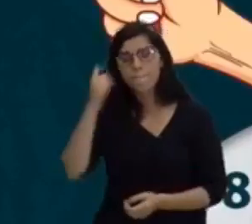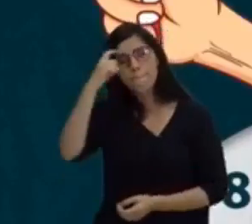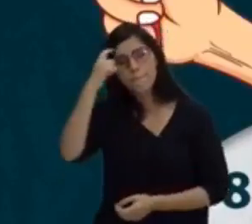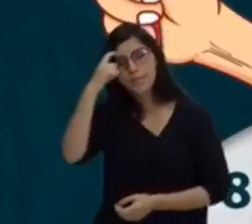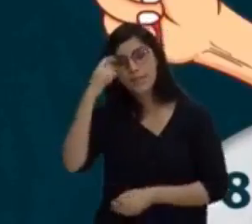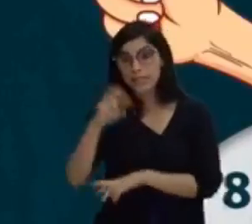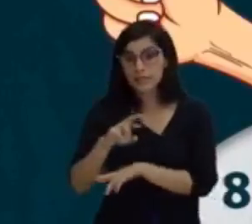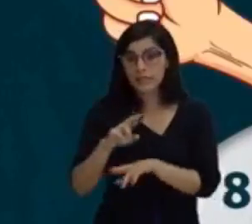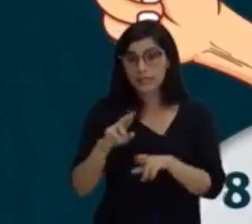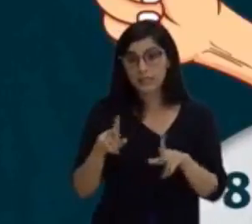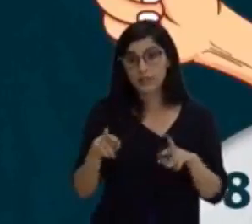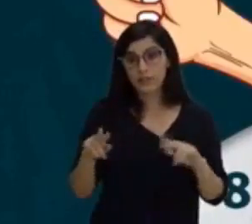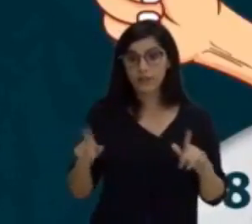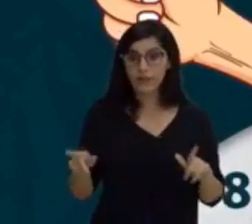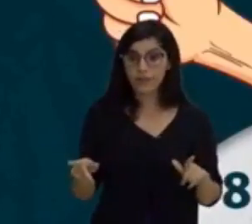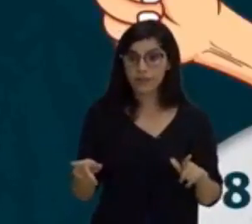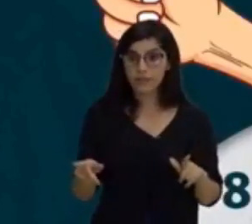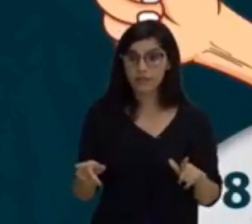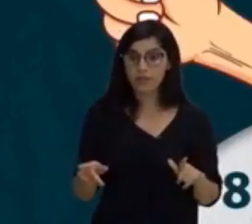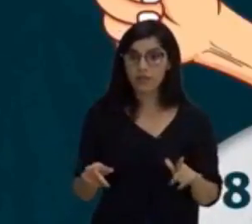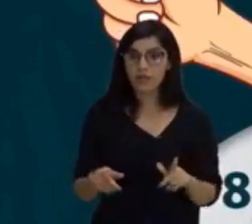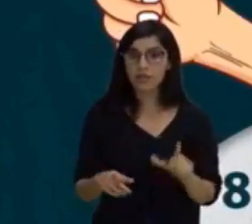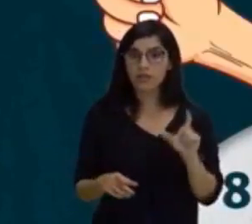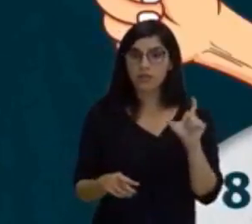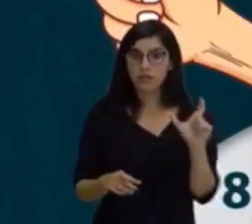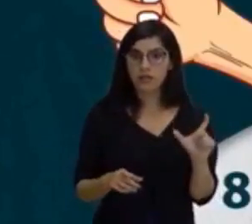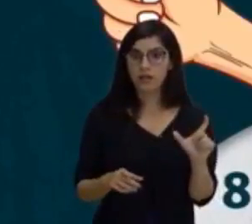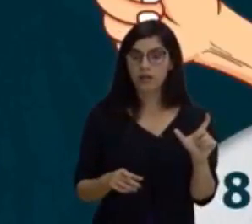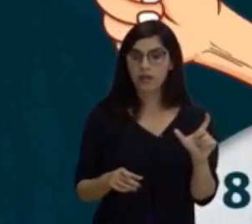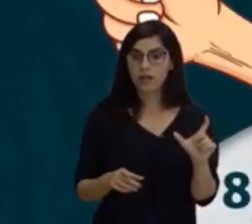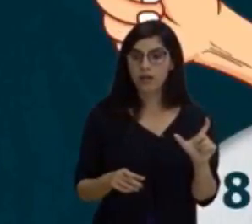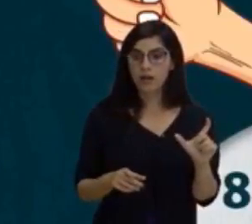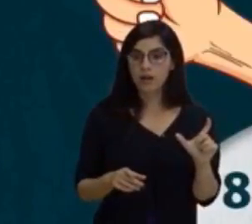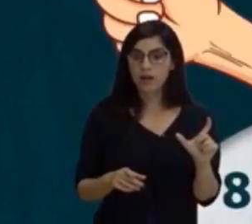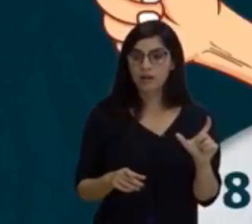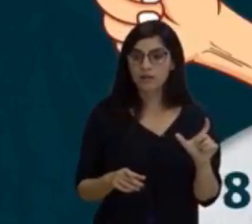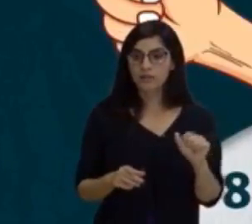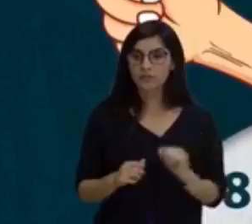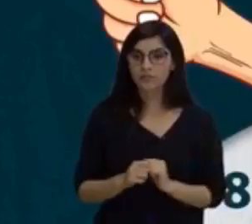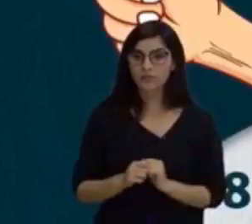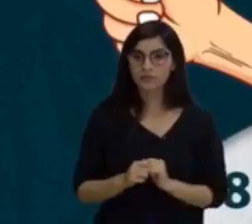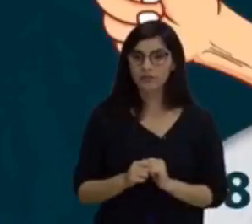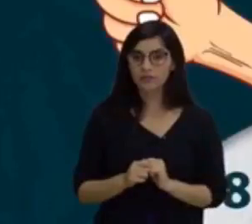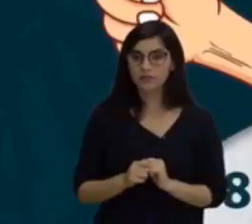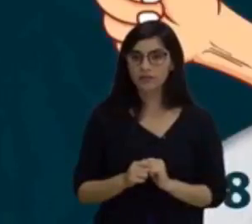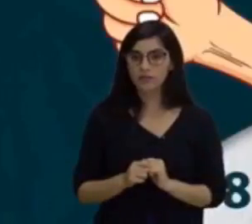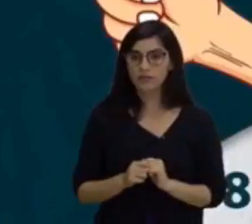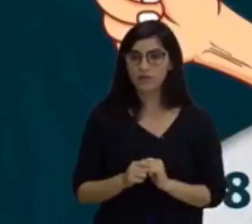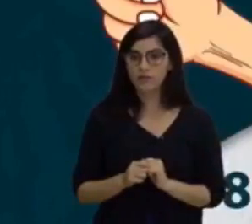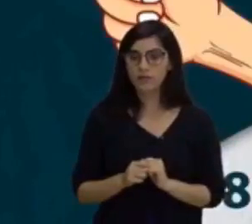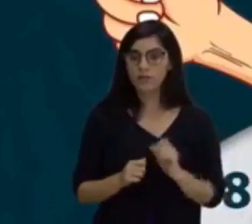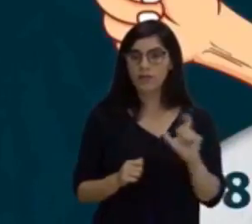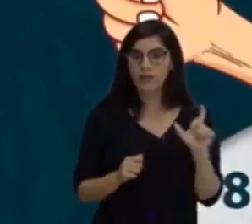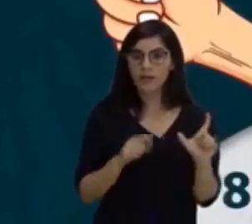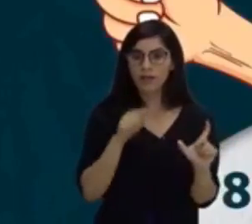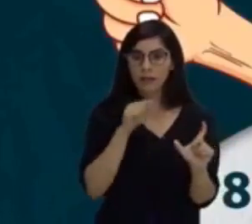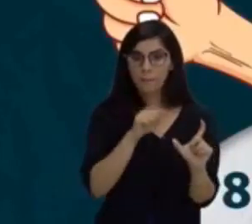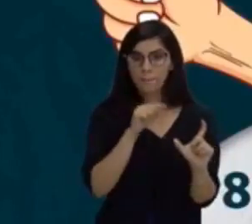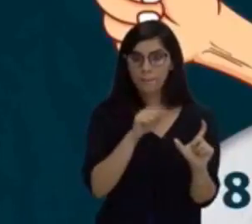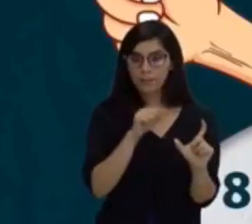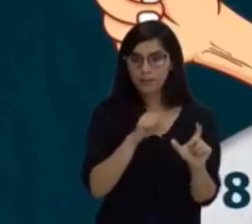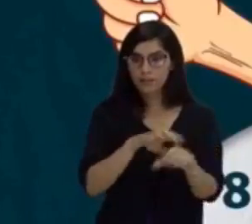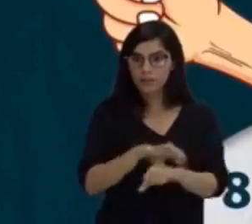nas diferenças entre as duas expressões, entre capacidades motoras e habilidades motoras.